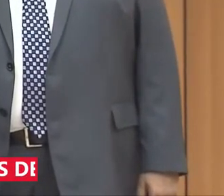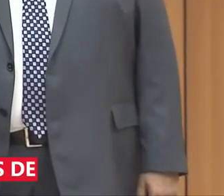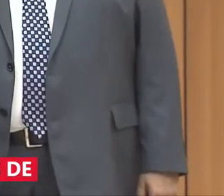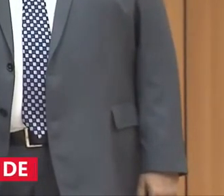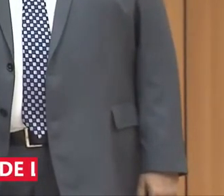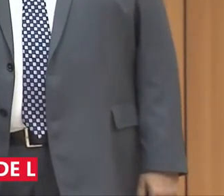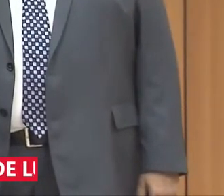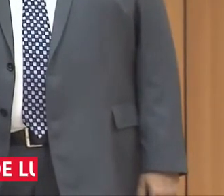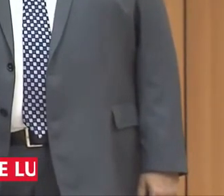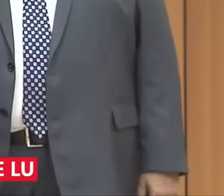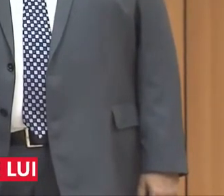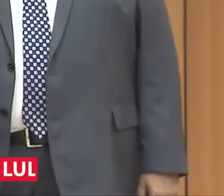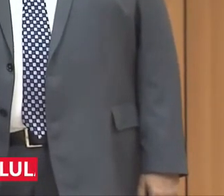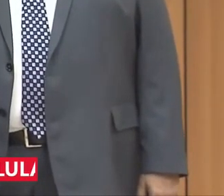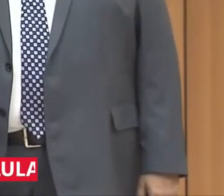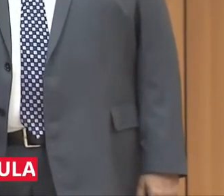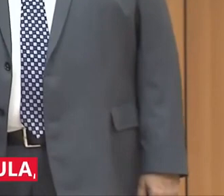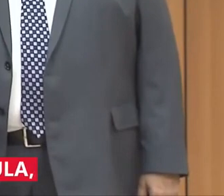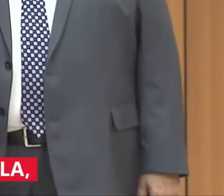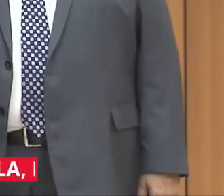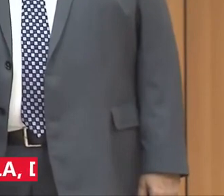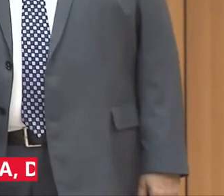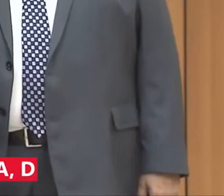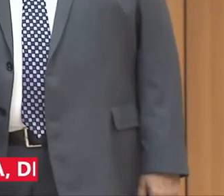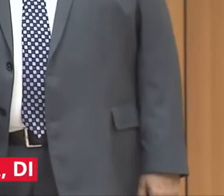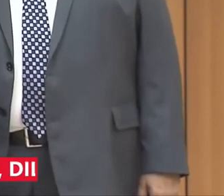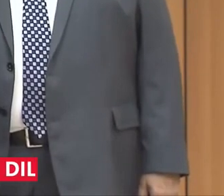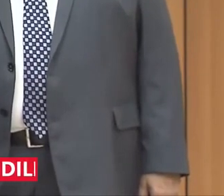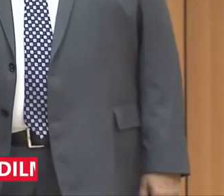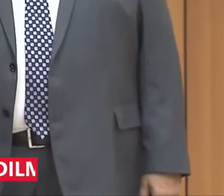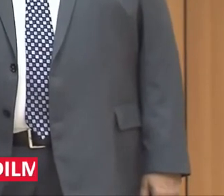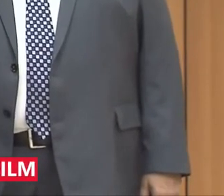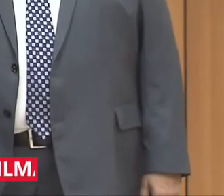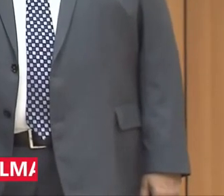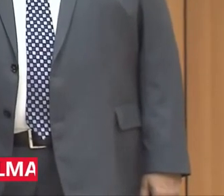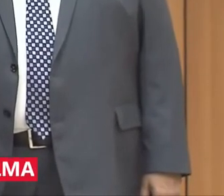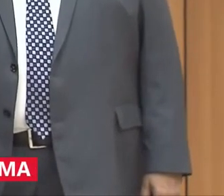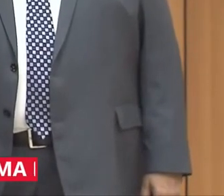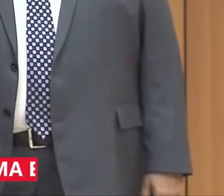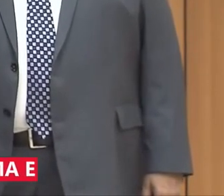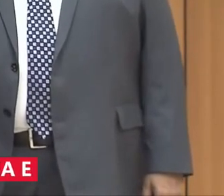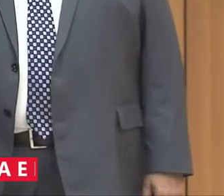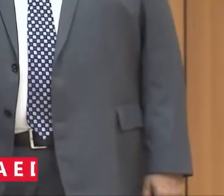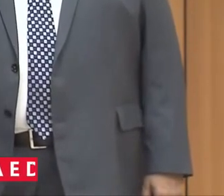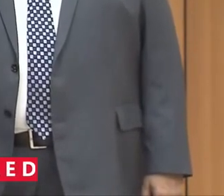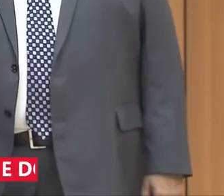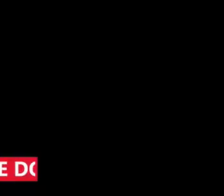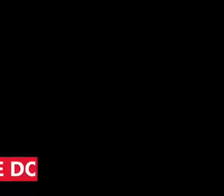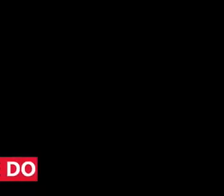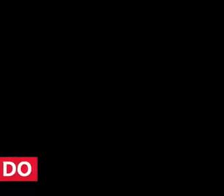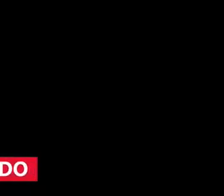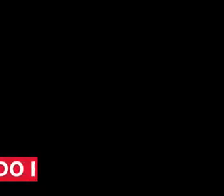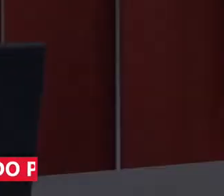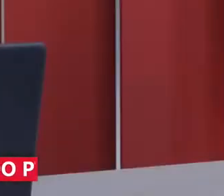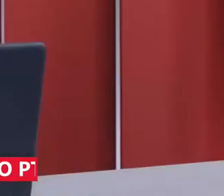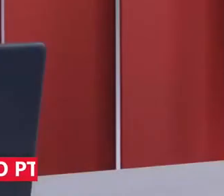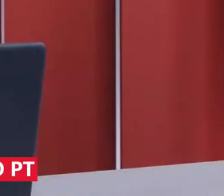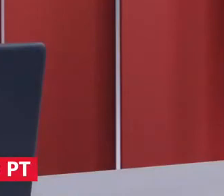consequências legais pertinentes, deixando claro que a medida cautelar é para cumprimento imediato.